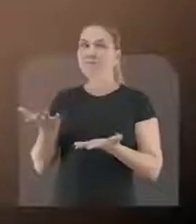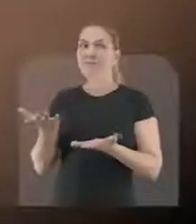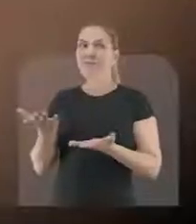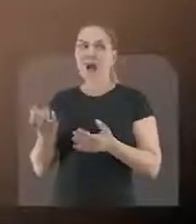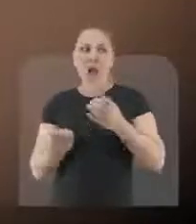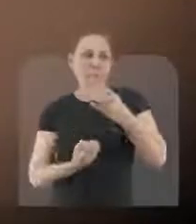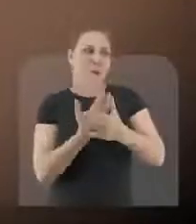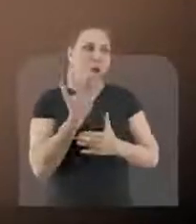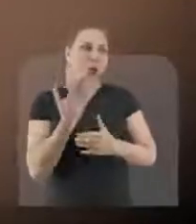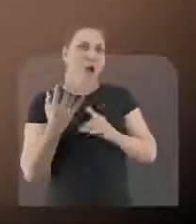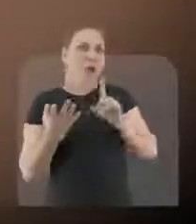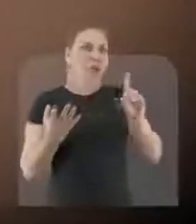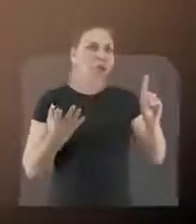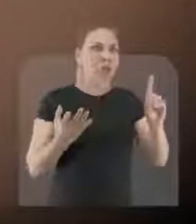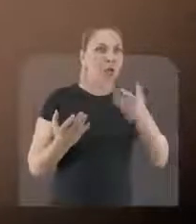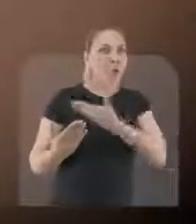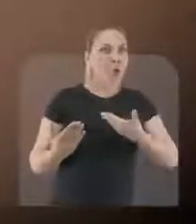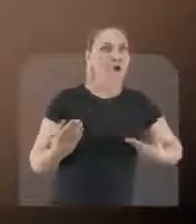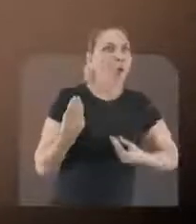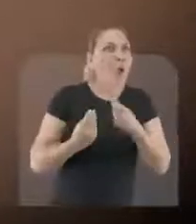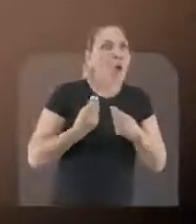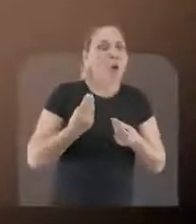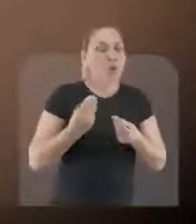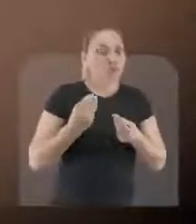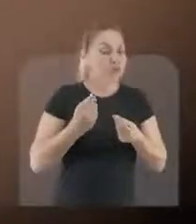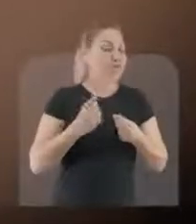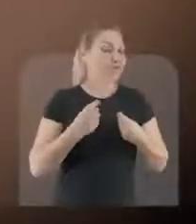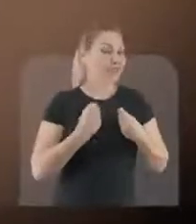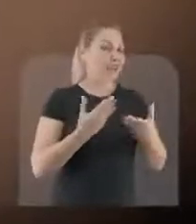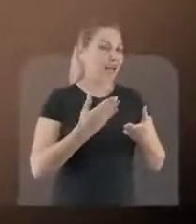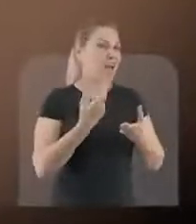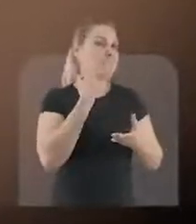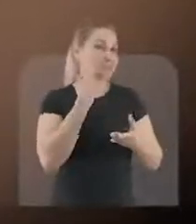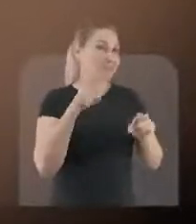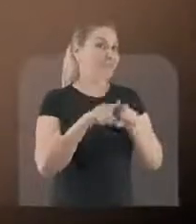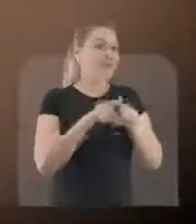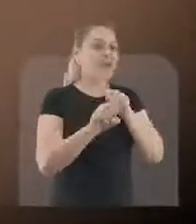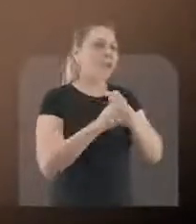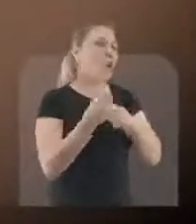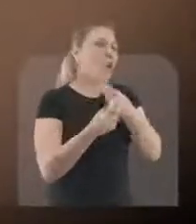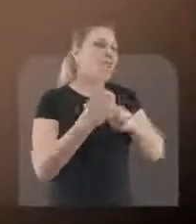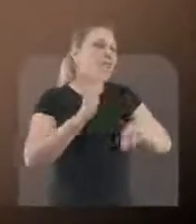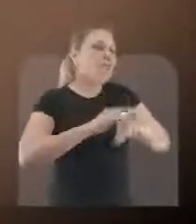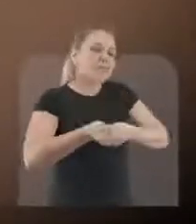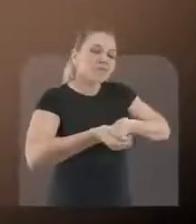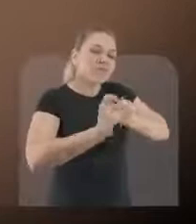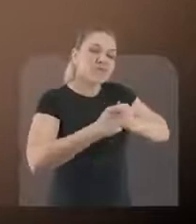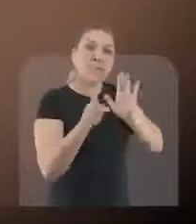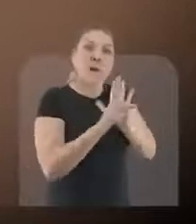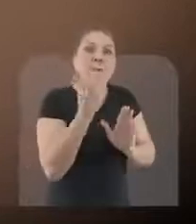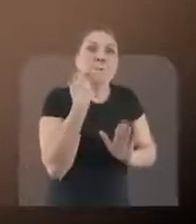Até que veio um governo de direita, que além de dar o peixe, também ensinou as pessoas a